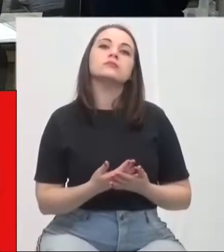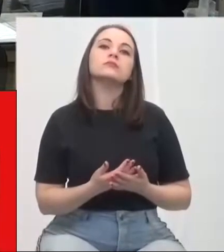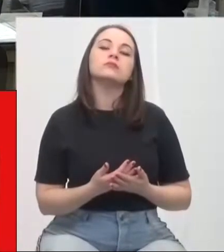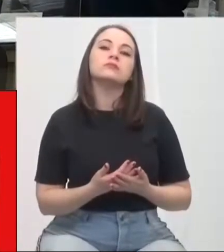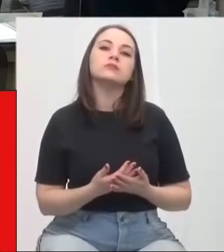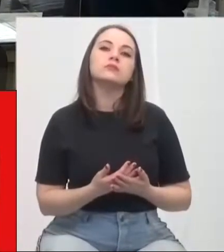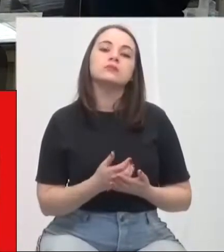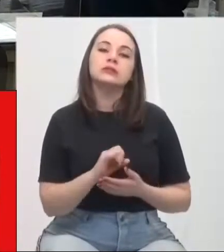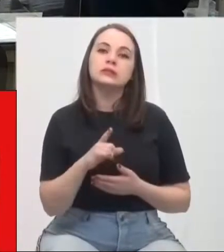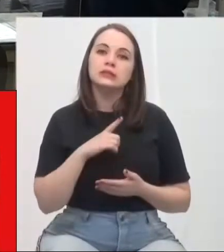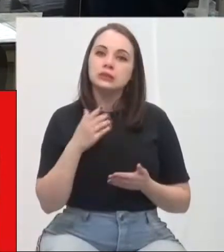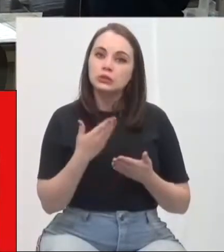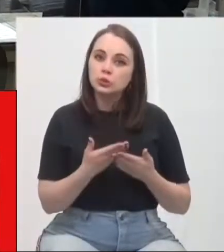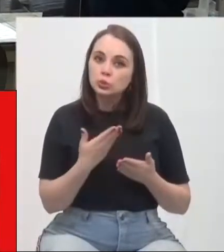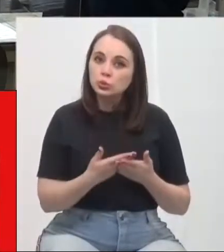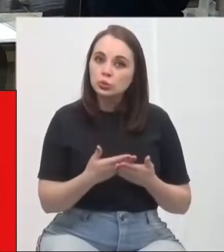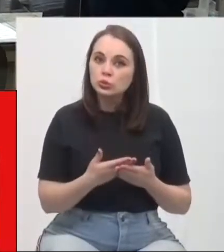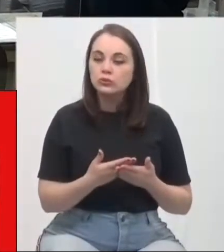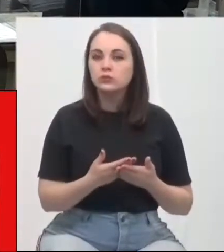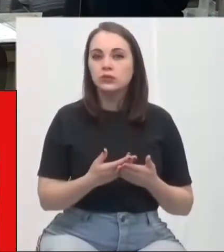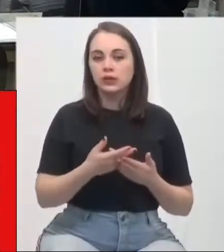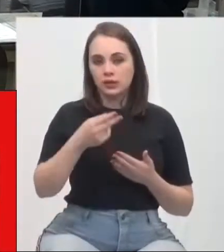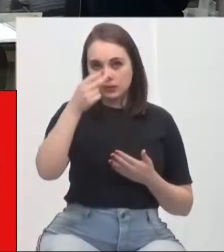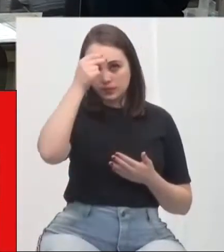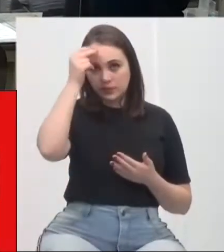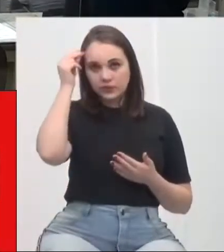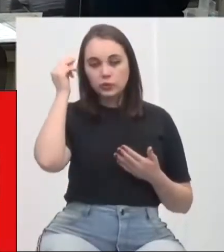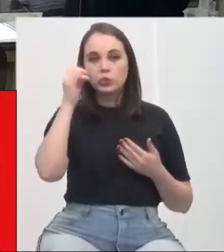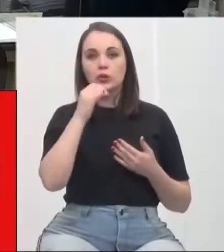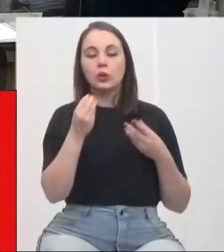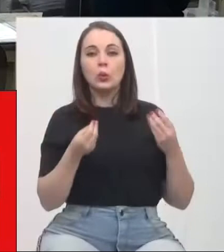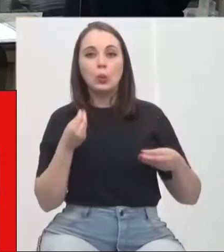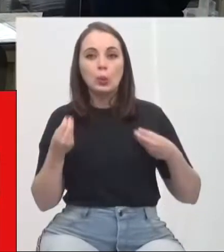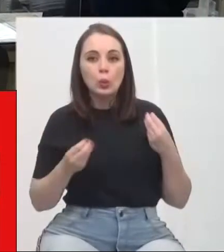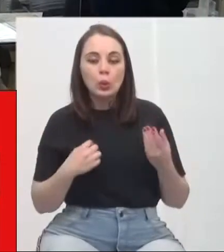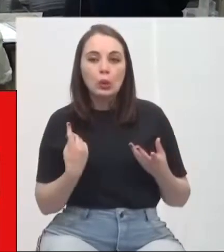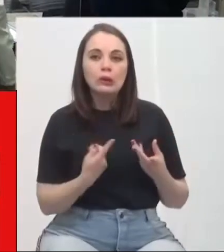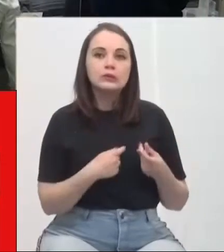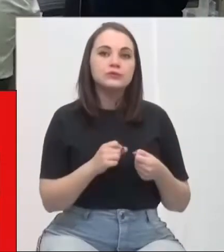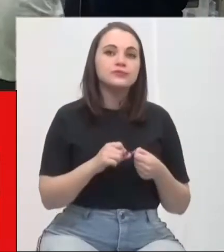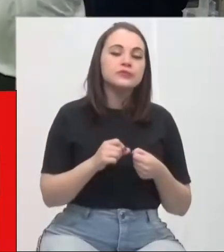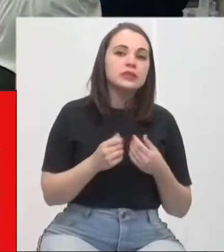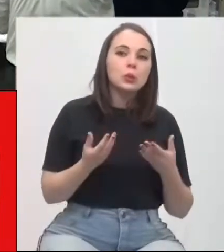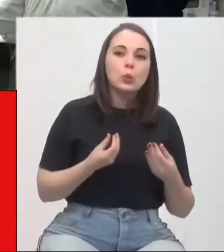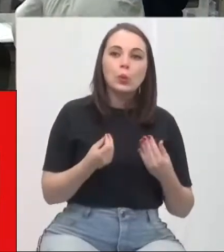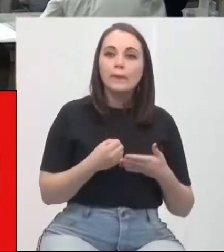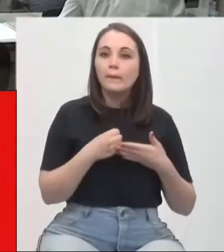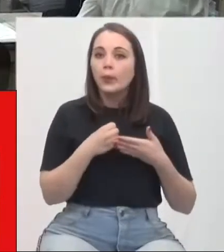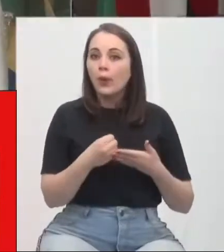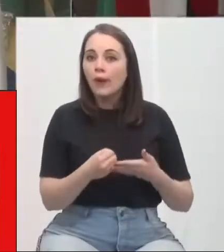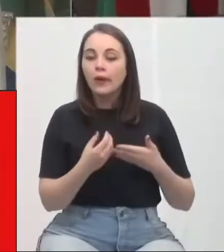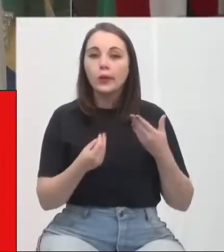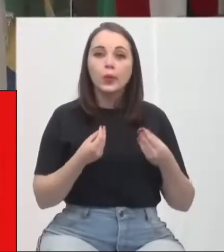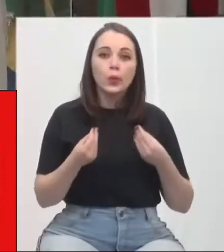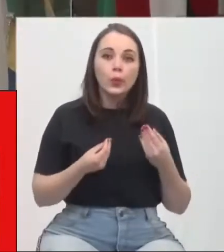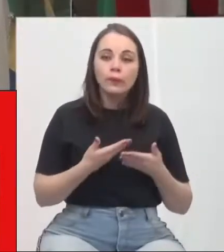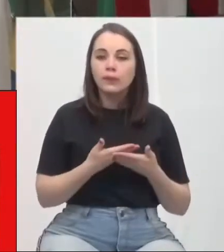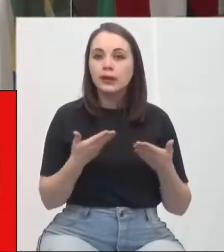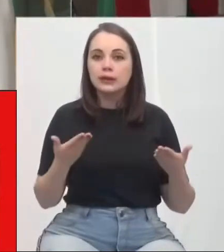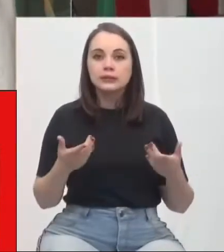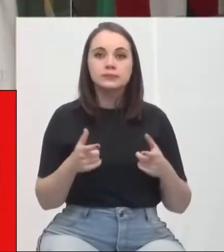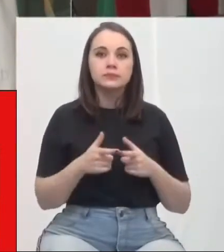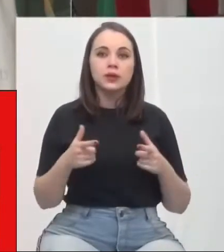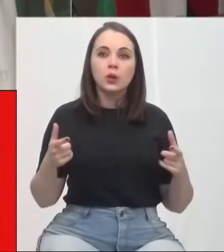se existem estudos do Governo Municipal, de que maneira nós devemos apoiar e ajudar esta que é a maior